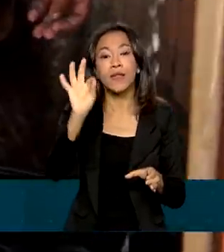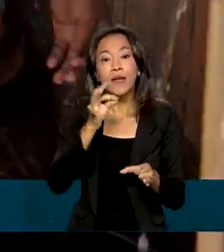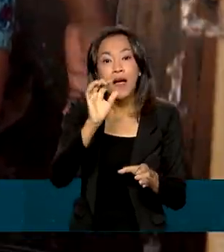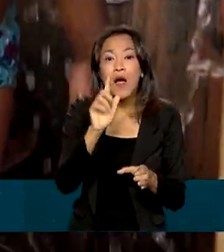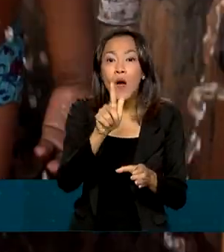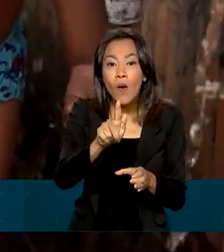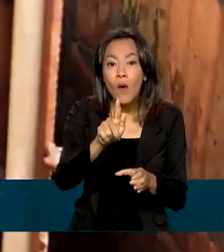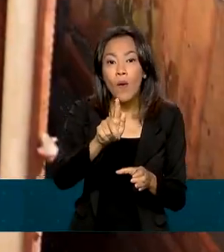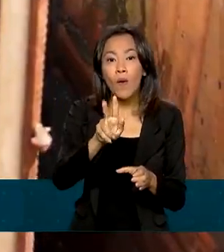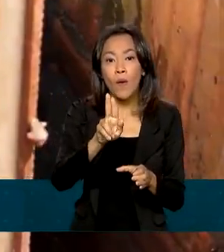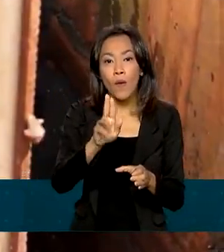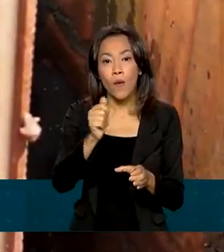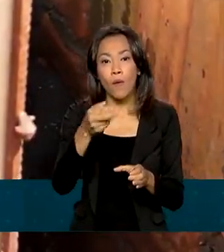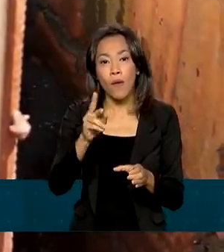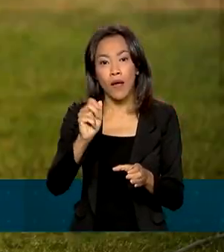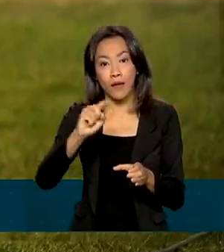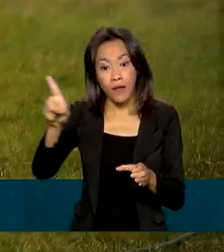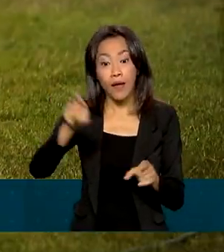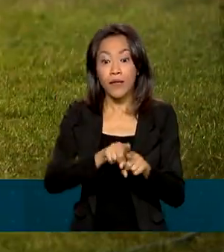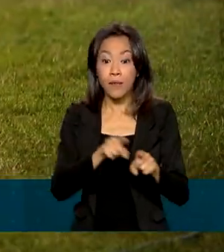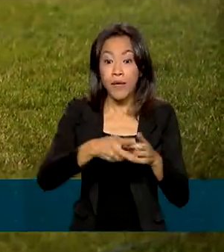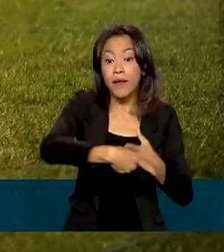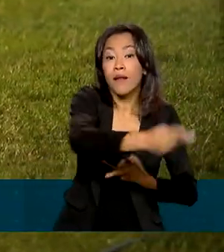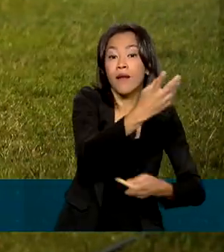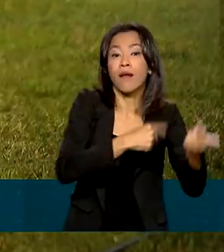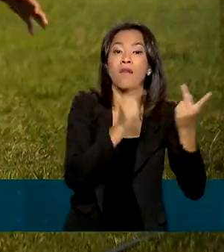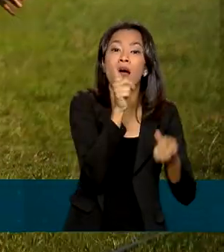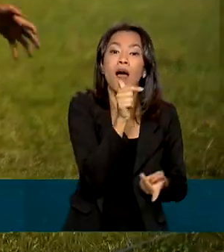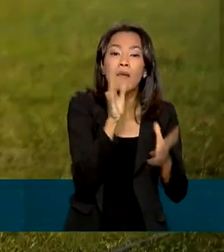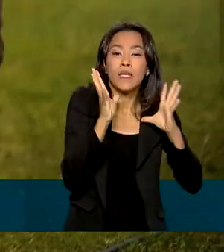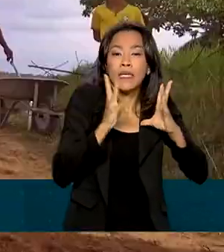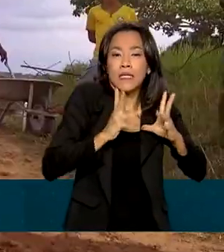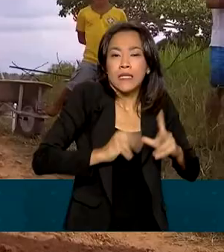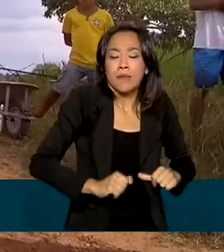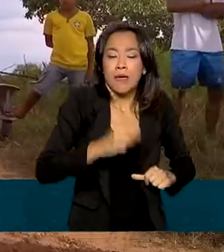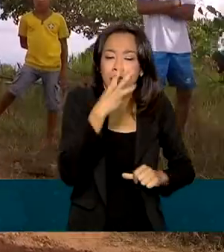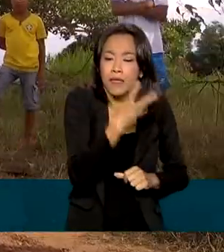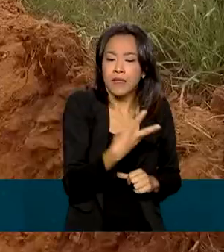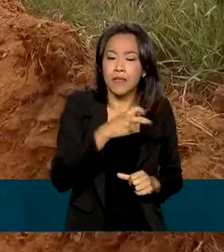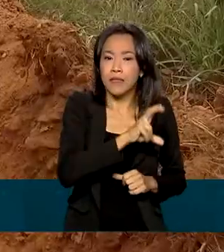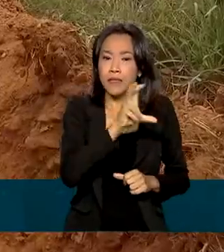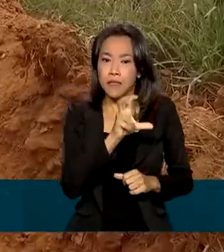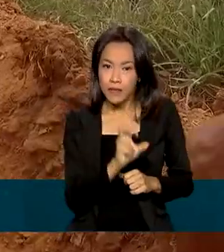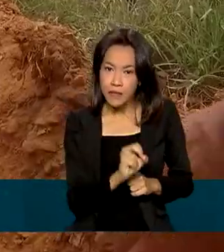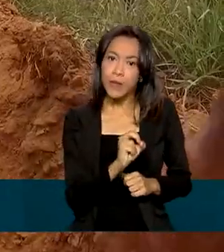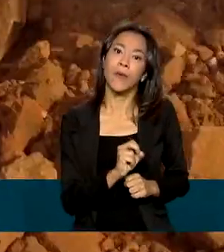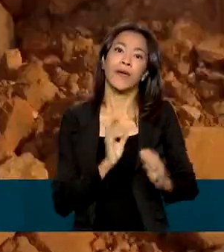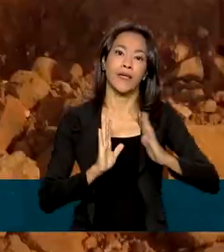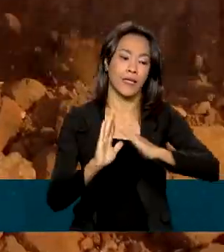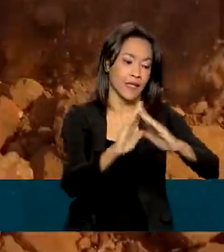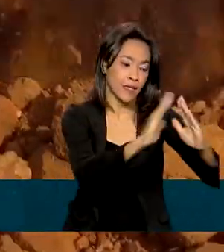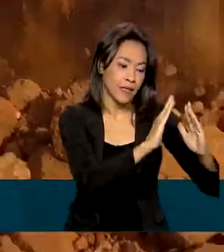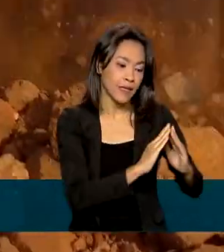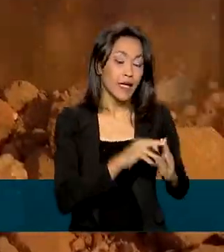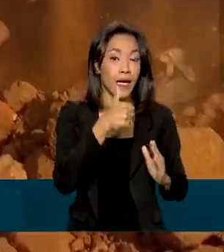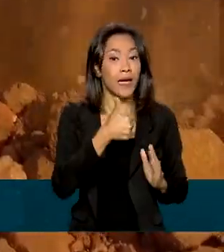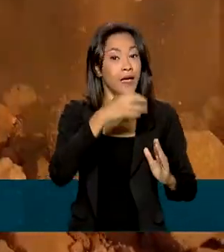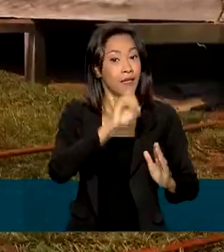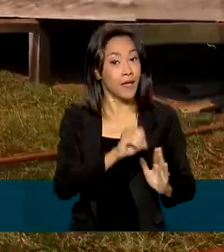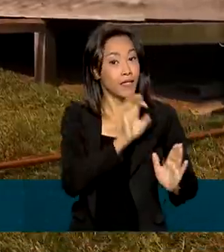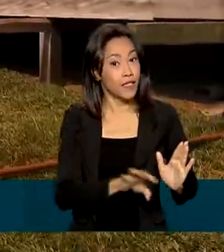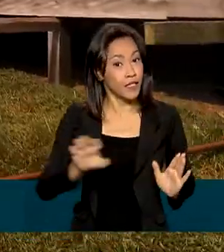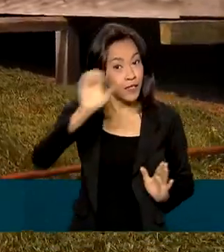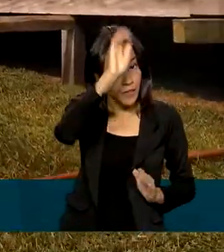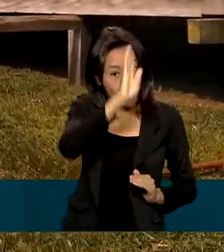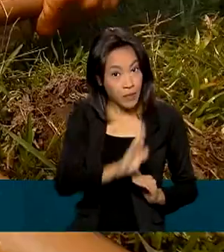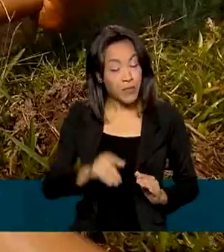que leva a água potável a mais de 350 comunidades em 10 estados brasileiros, mudando